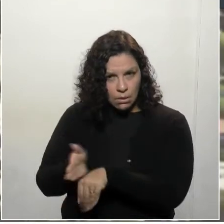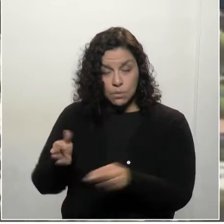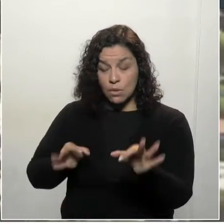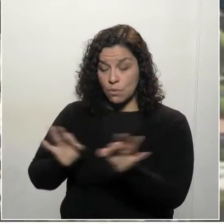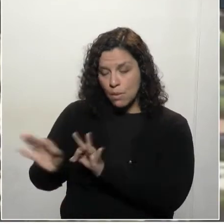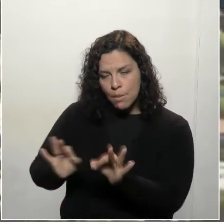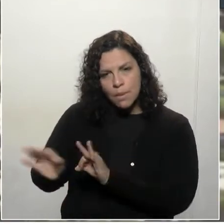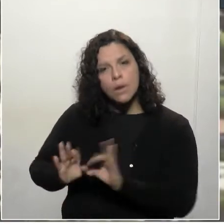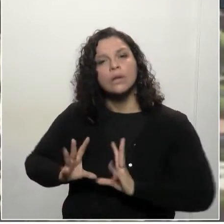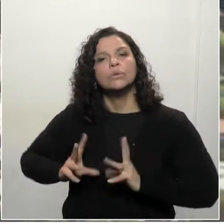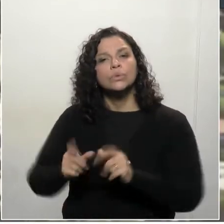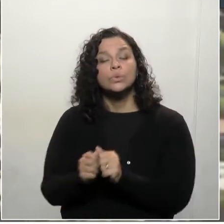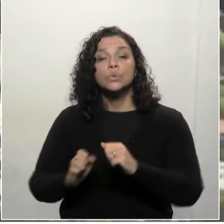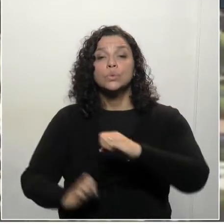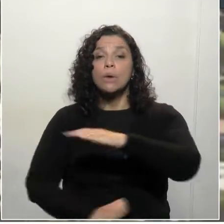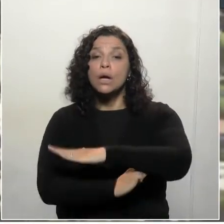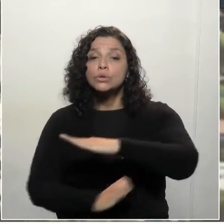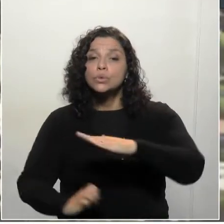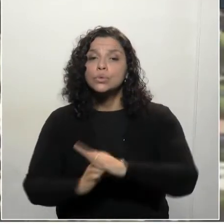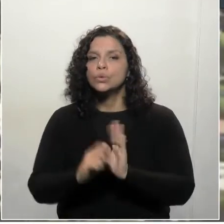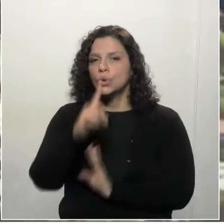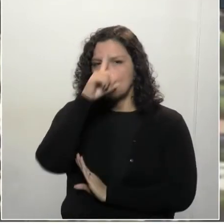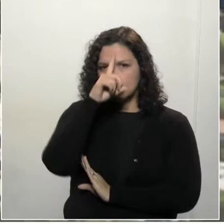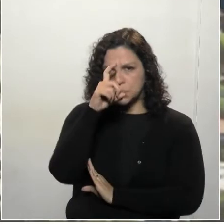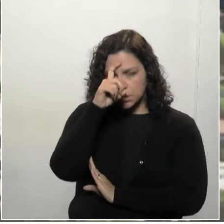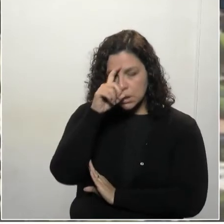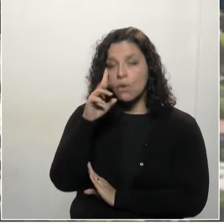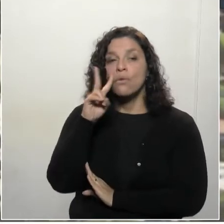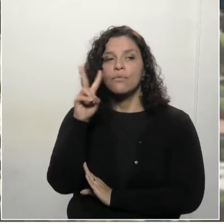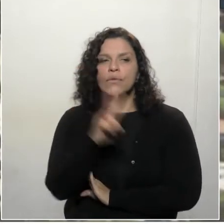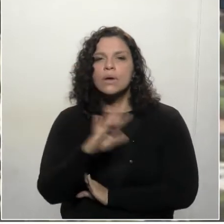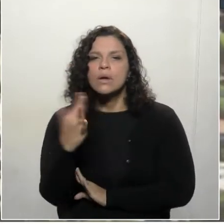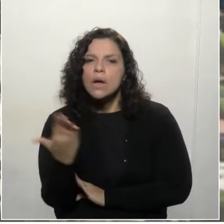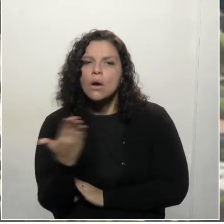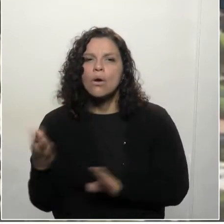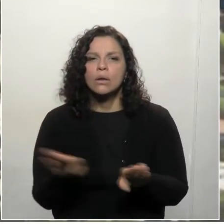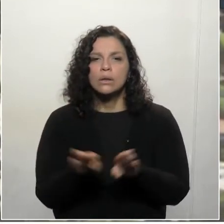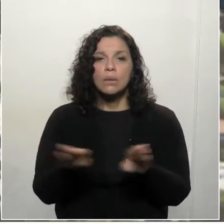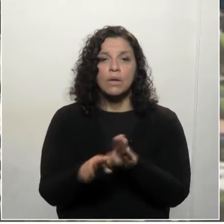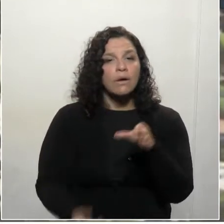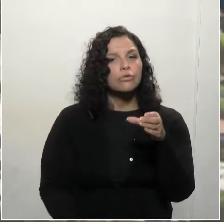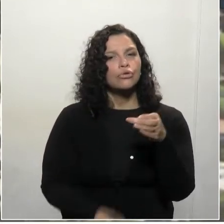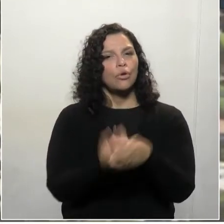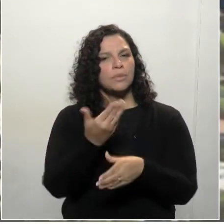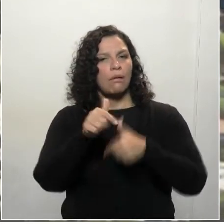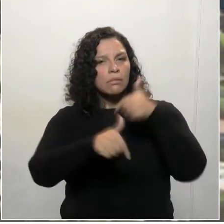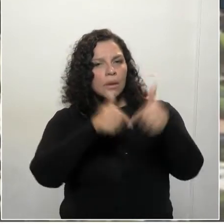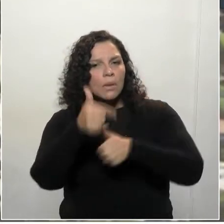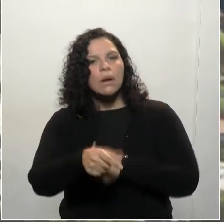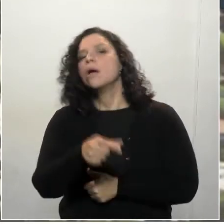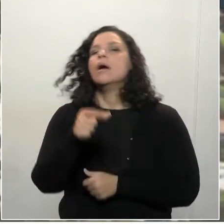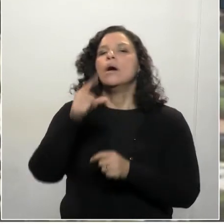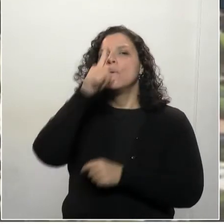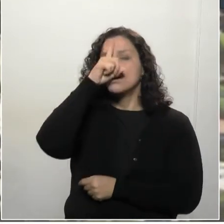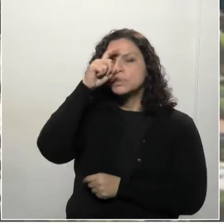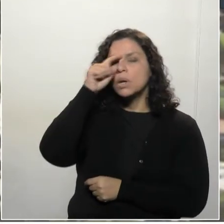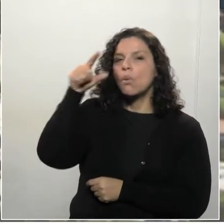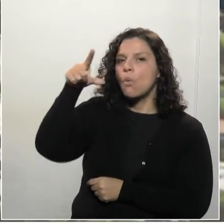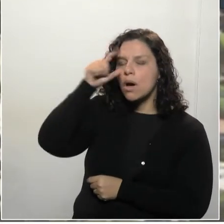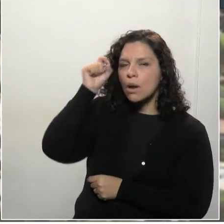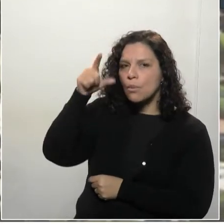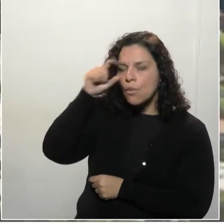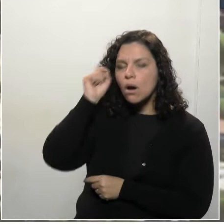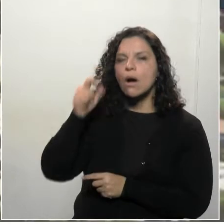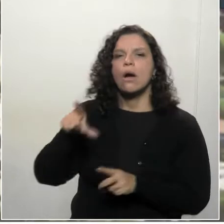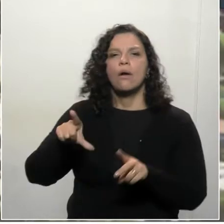organizou a estrutura hospitalar. Basta vermos aí que está prestes a ser inaugurado o hospital de Guaraguaba, o hospital de